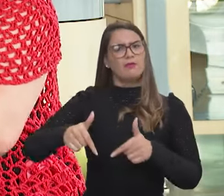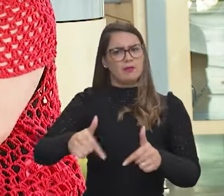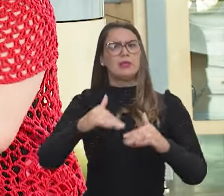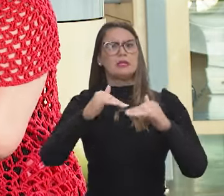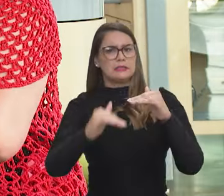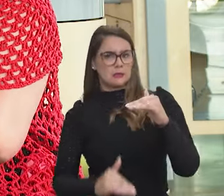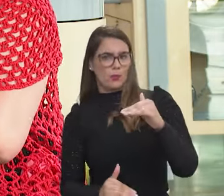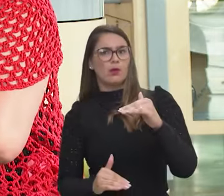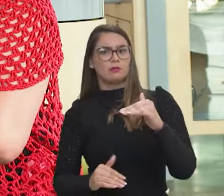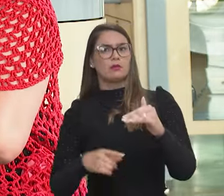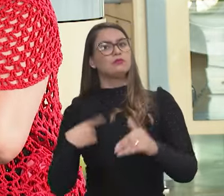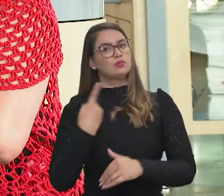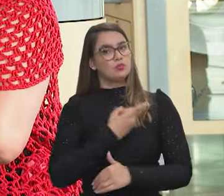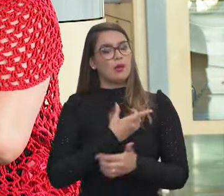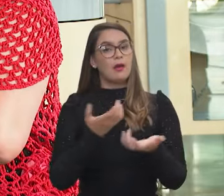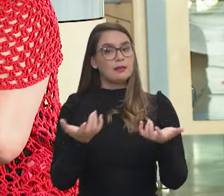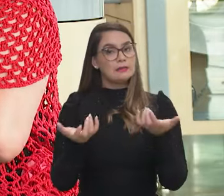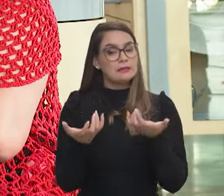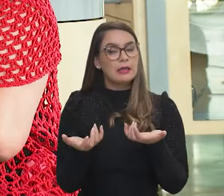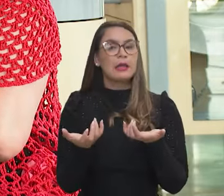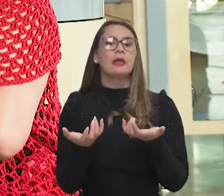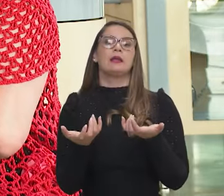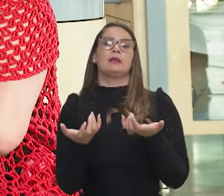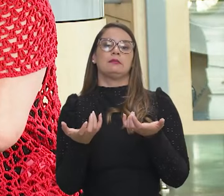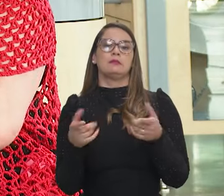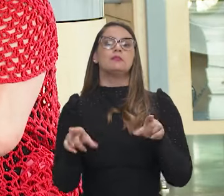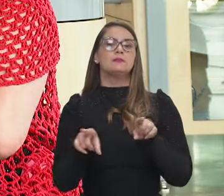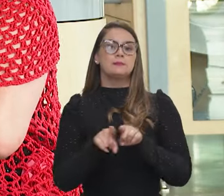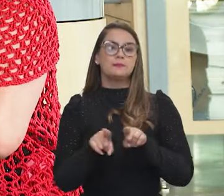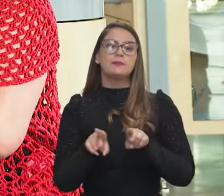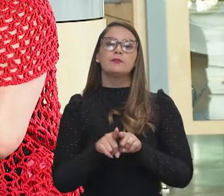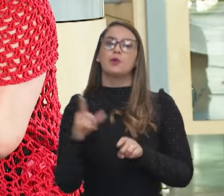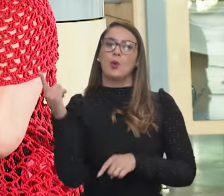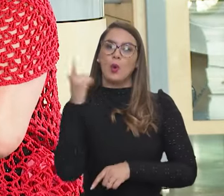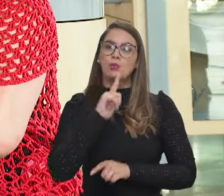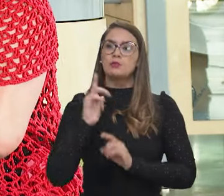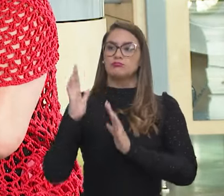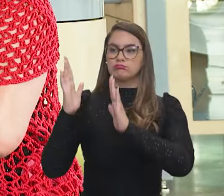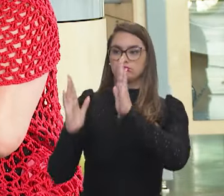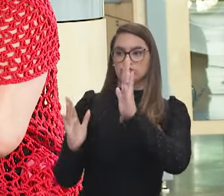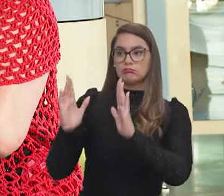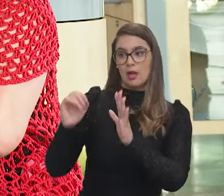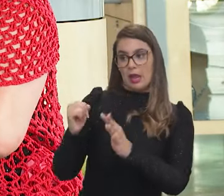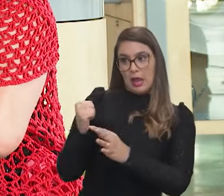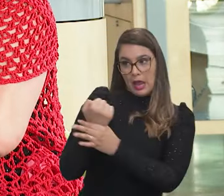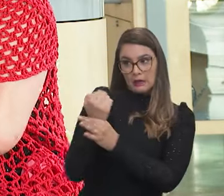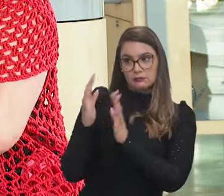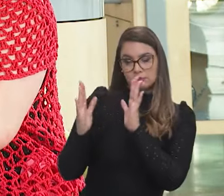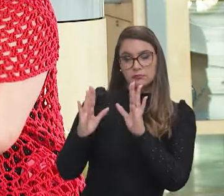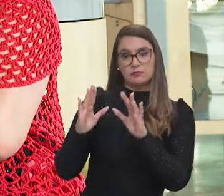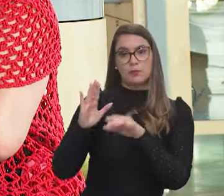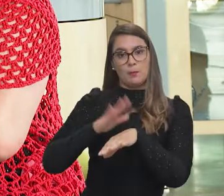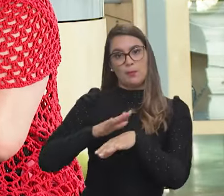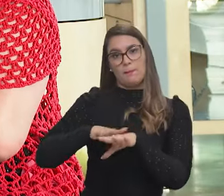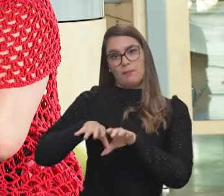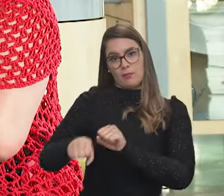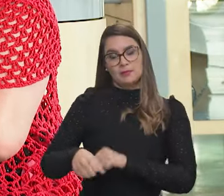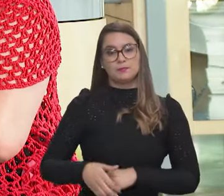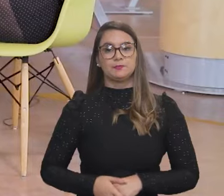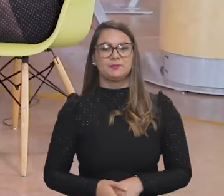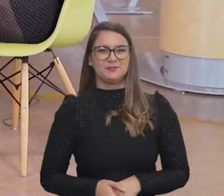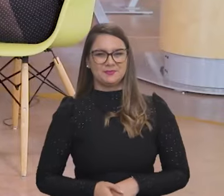Isso é enfrentar a desigualdade e nós pretendemos também ter cortes, né, nesses programas de